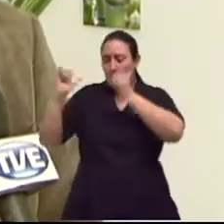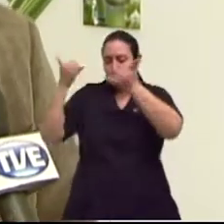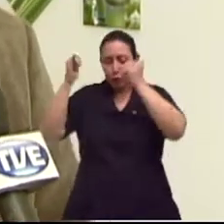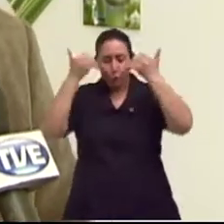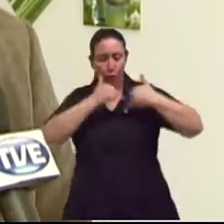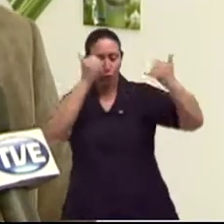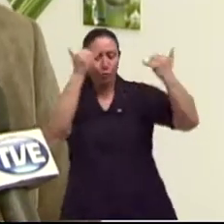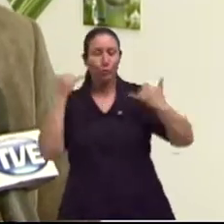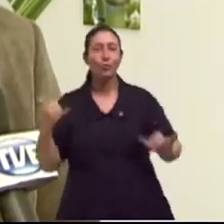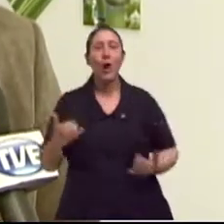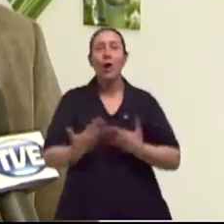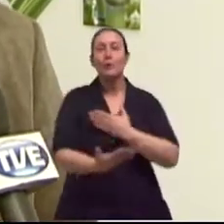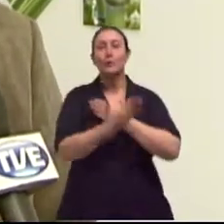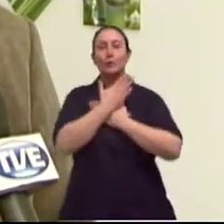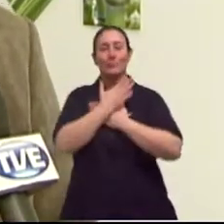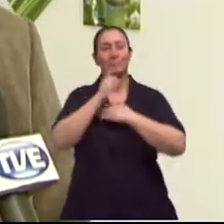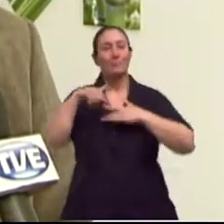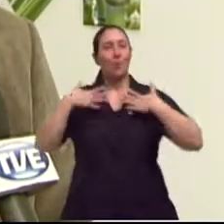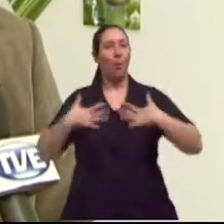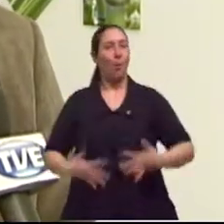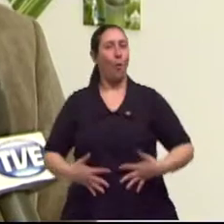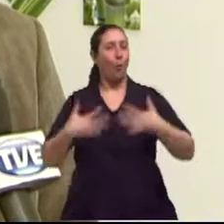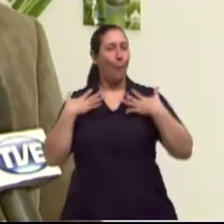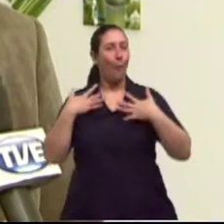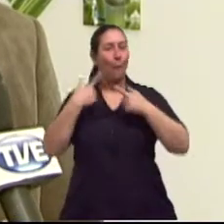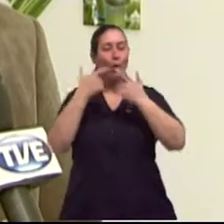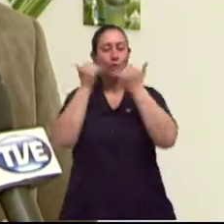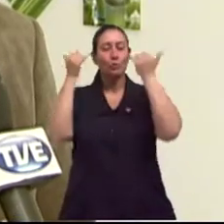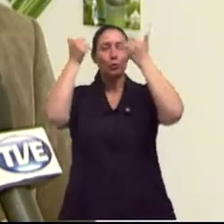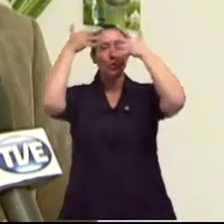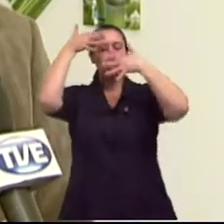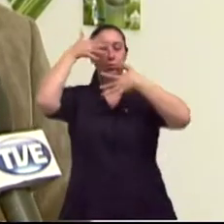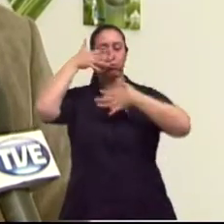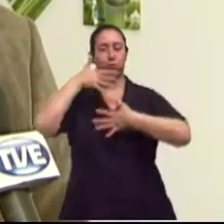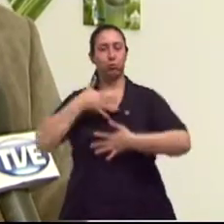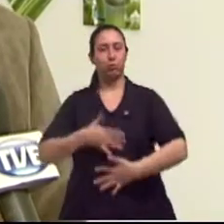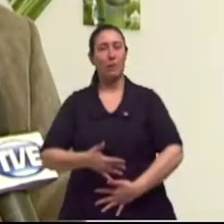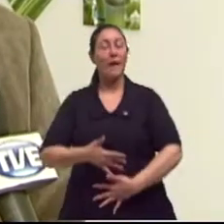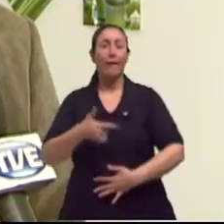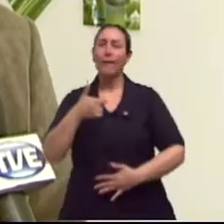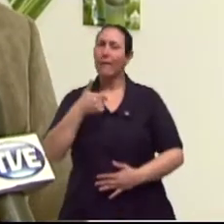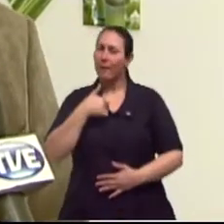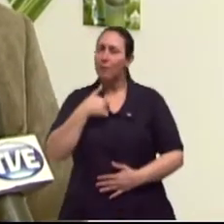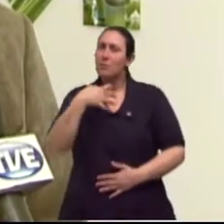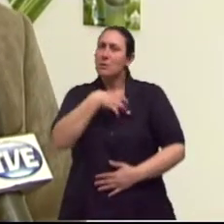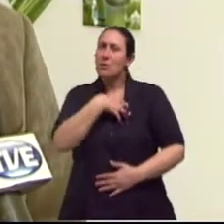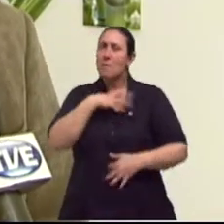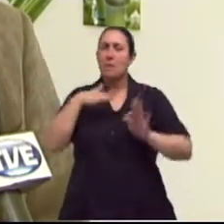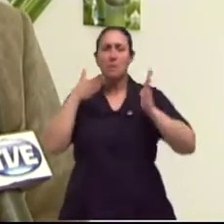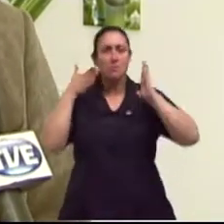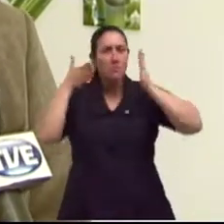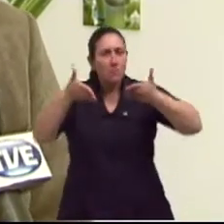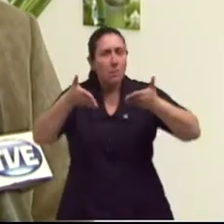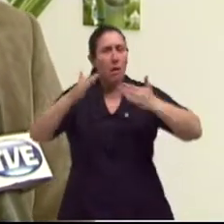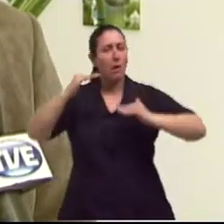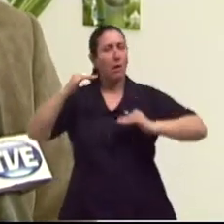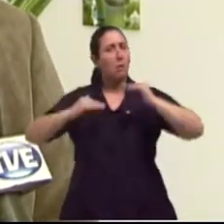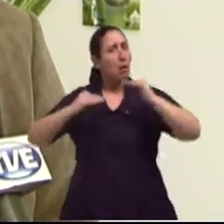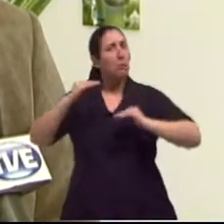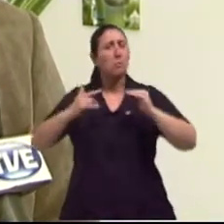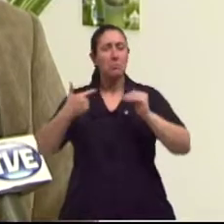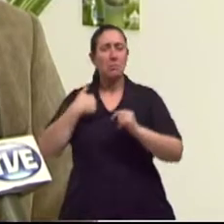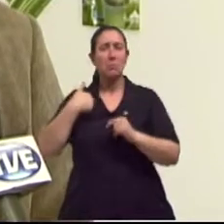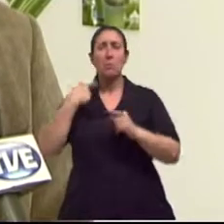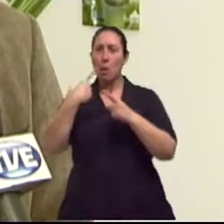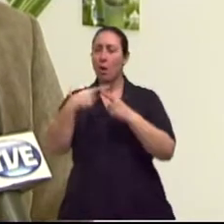há remendos energéticos, onde a energia não passa. Então, eu me senti mais centrado, mais equilibrado, emocionalmente, inclusive,